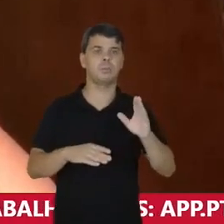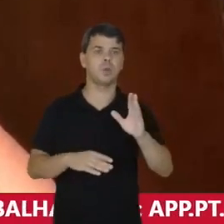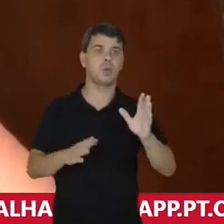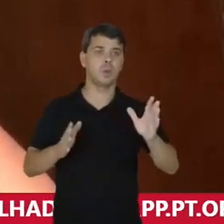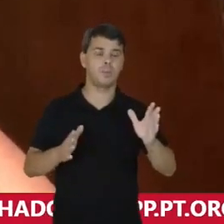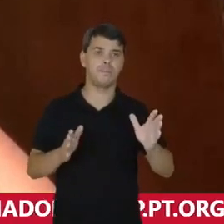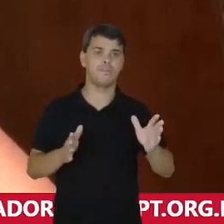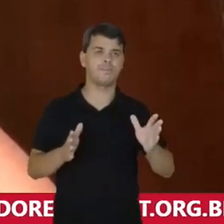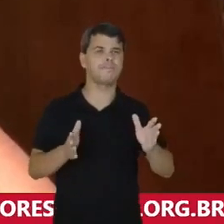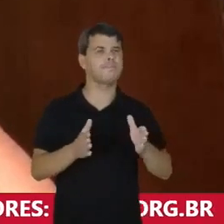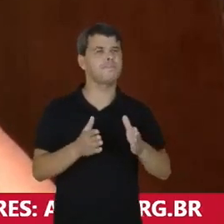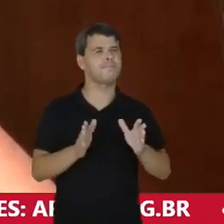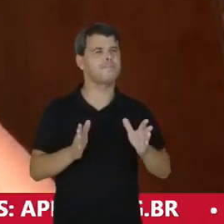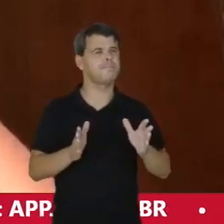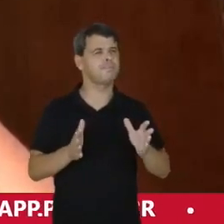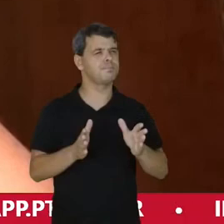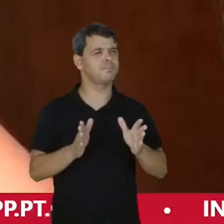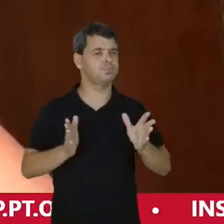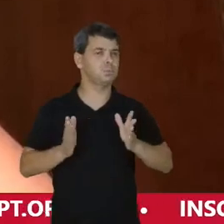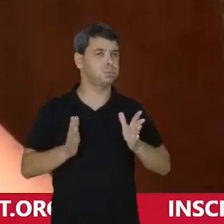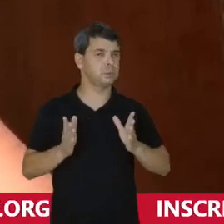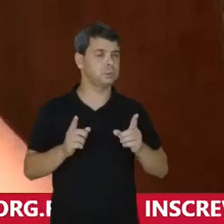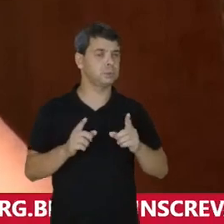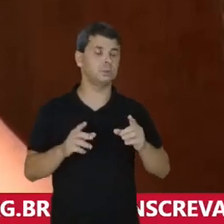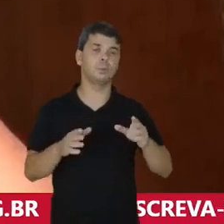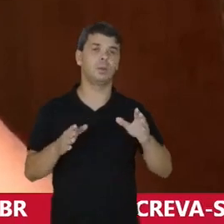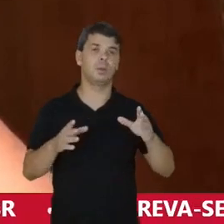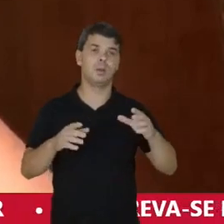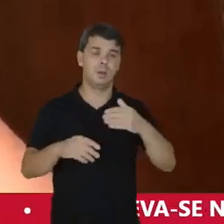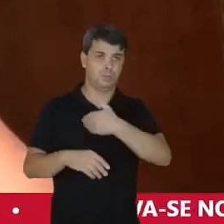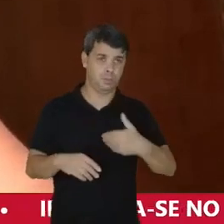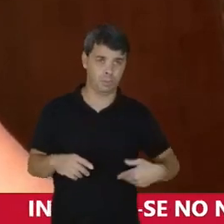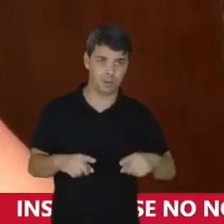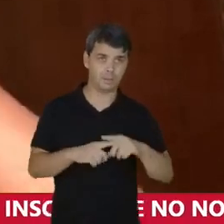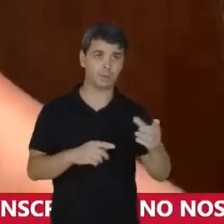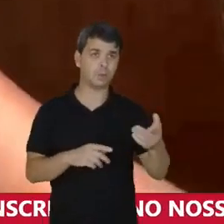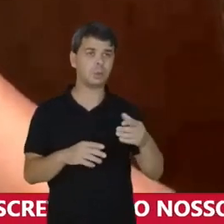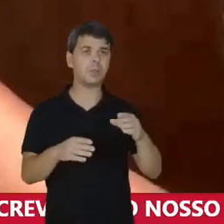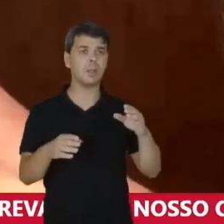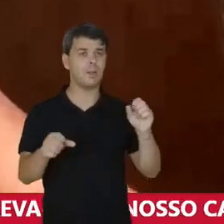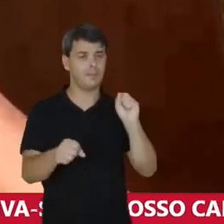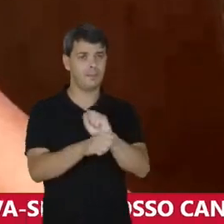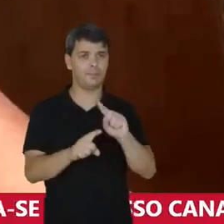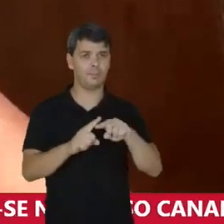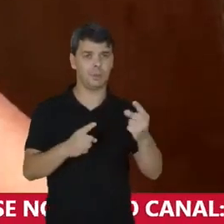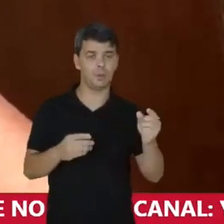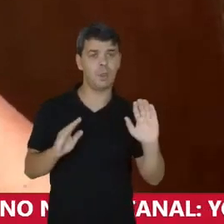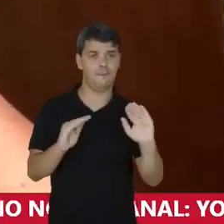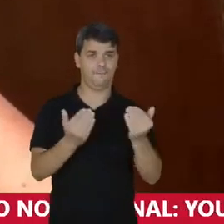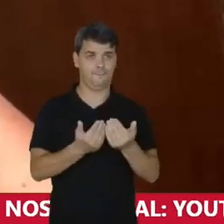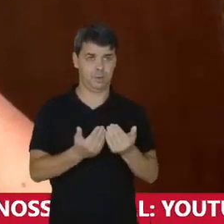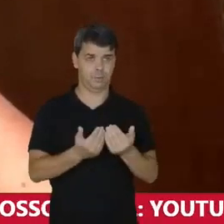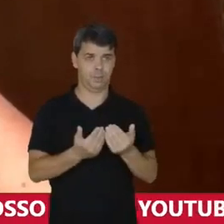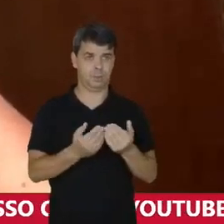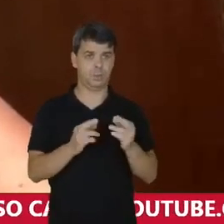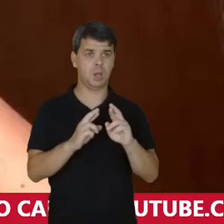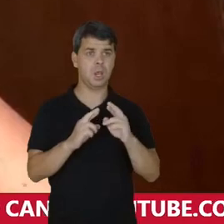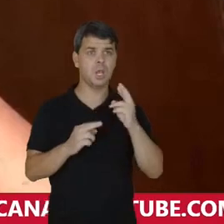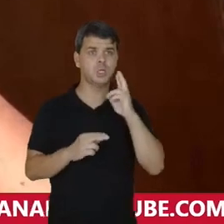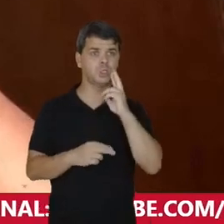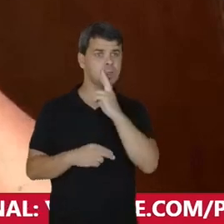Para entregá-las Ao poder privado Para privatizá-las Dessa forma O sucateamento Passa por fechamento De restaurantes